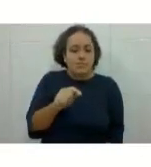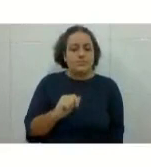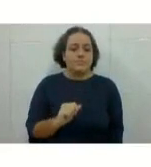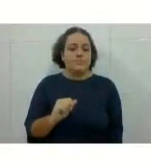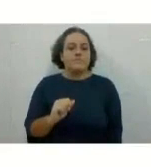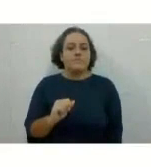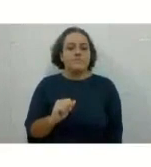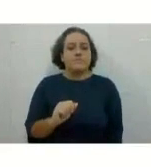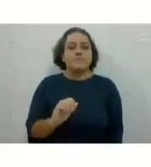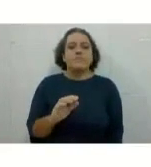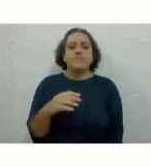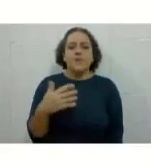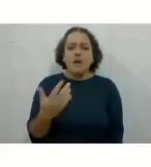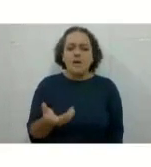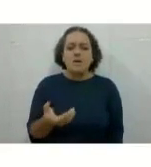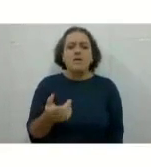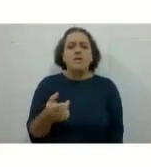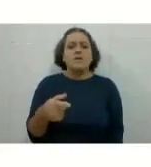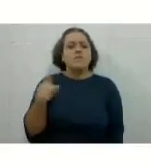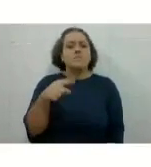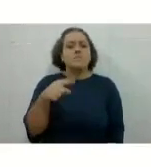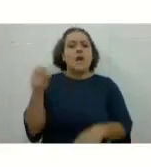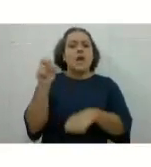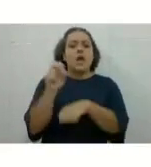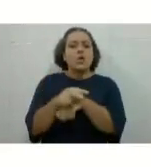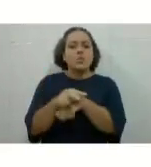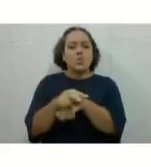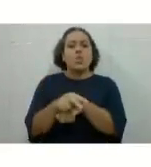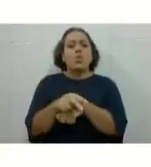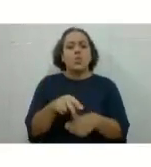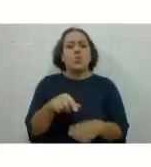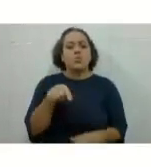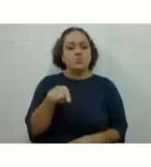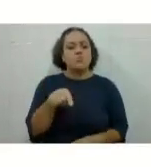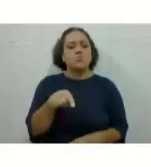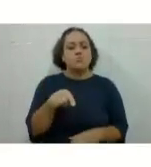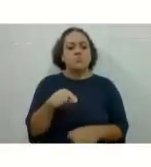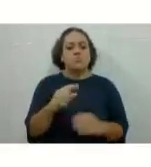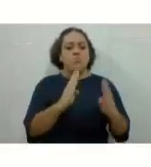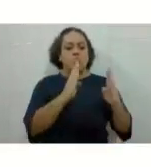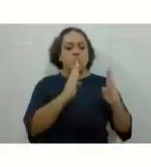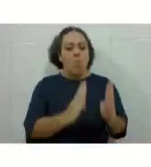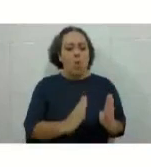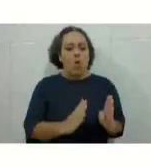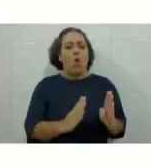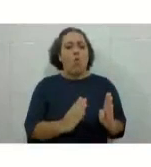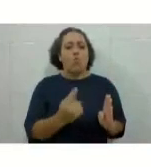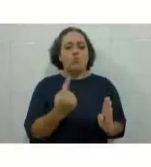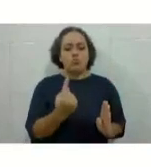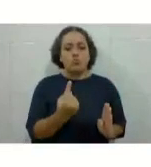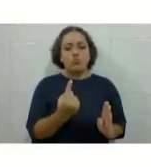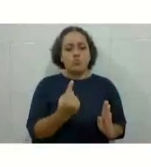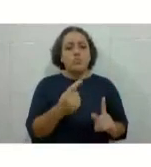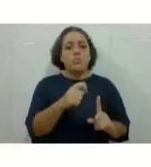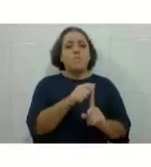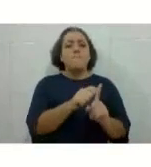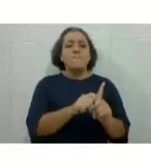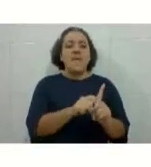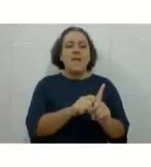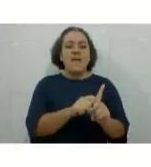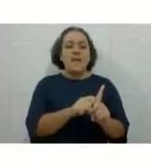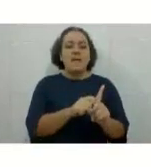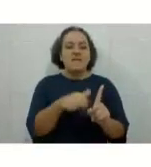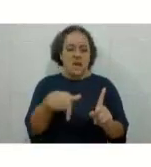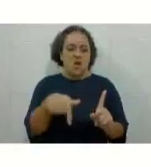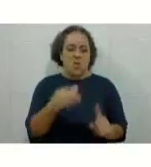pensar que vocês entraram aqui nesse bloco um no mês de, vamos falar logo mês de fevereiro, né? Vamos